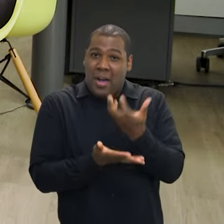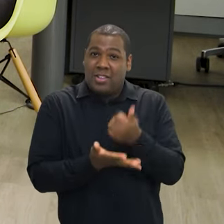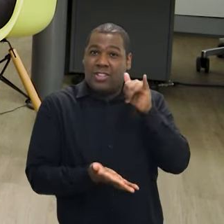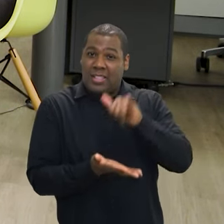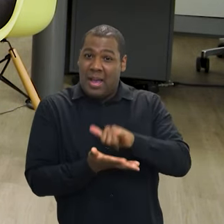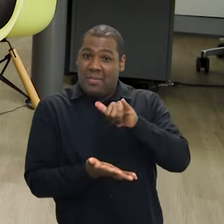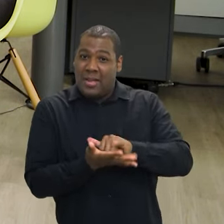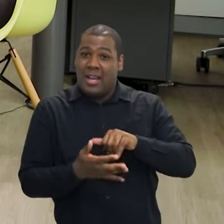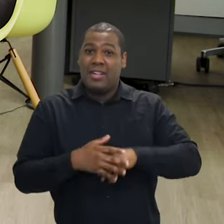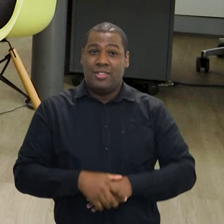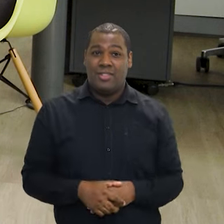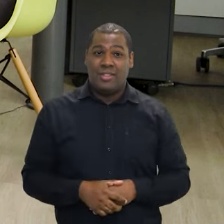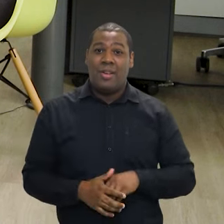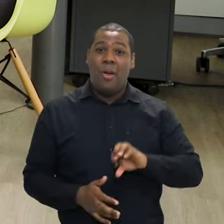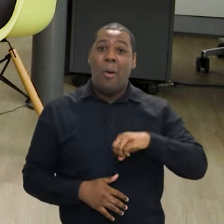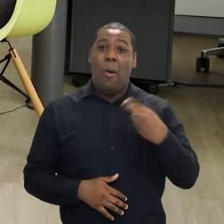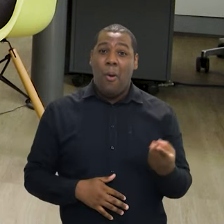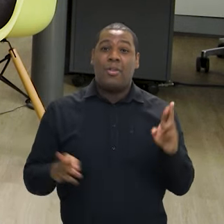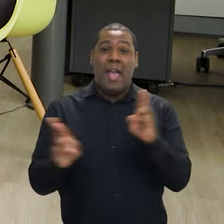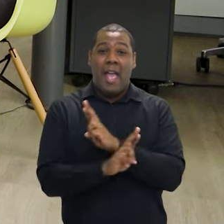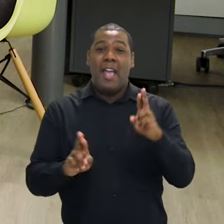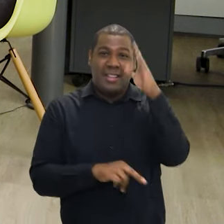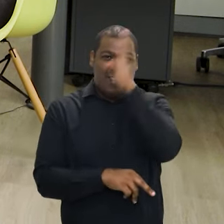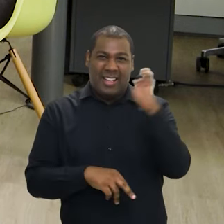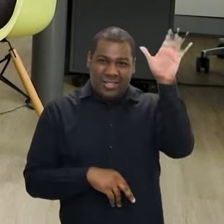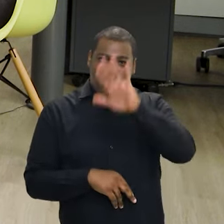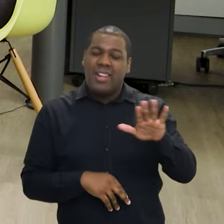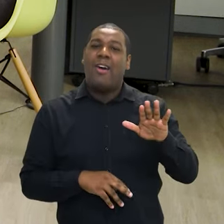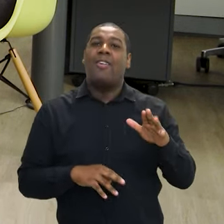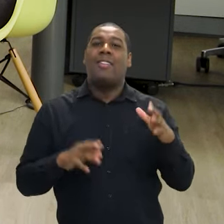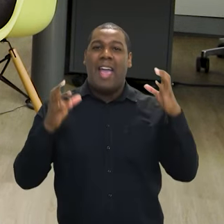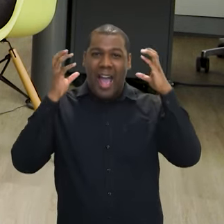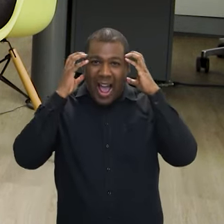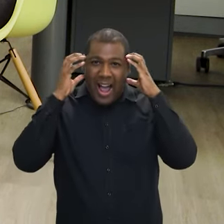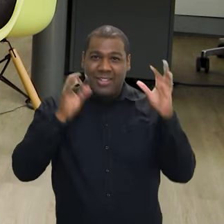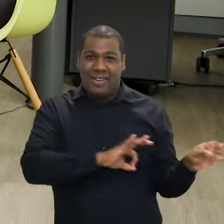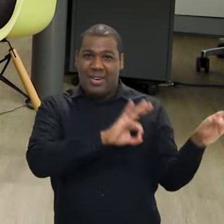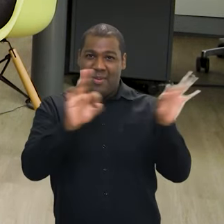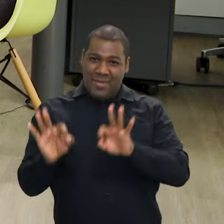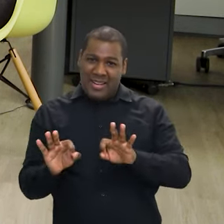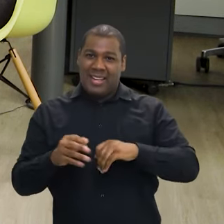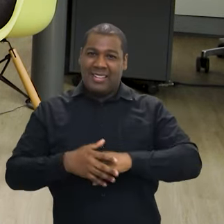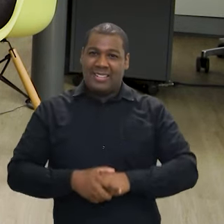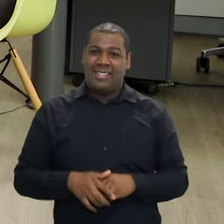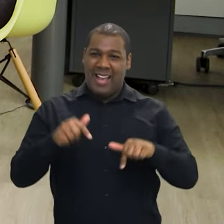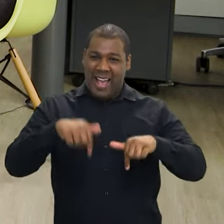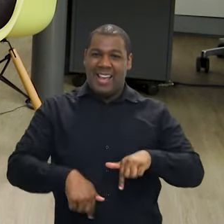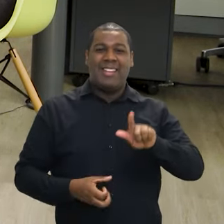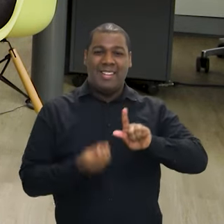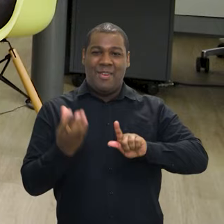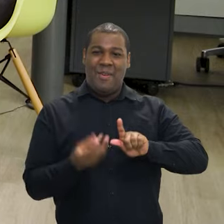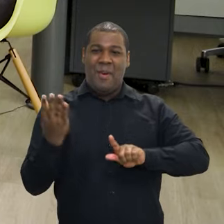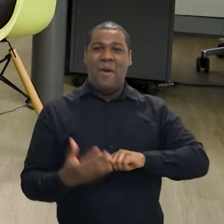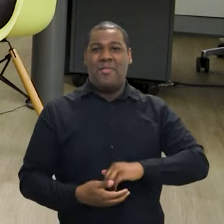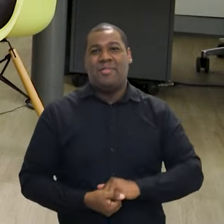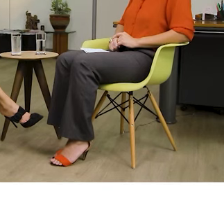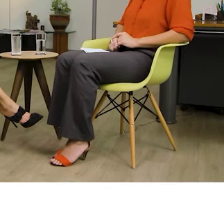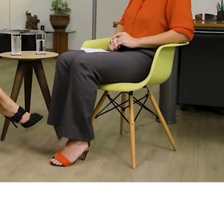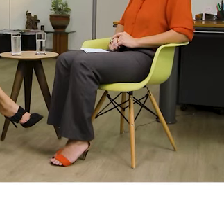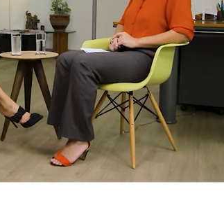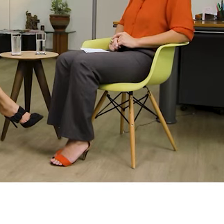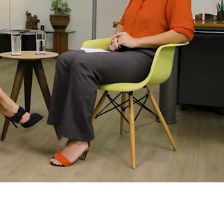baixe nosso aplicativo ou nos ouça pela Rede Nacional de Rádio. O Brasil em Pauta continua sempre com você aqui no Canal Gov.